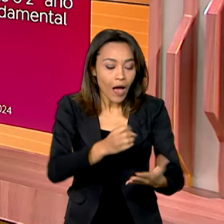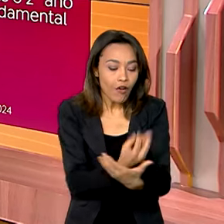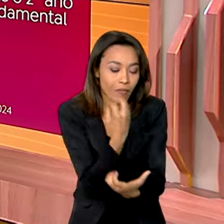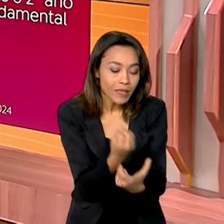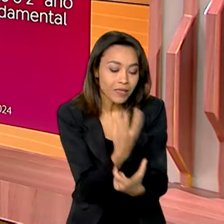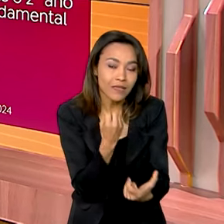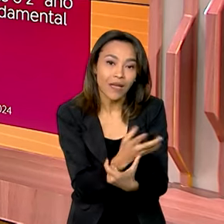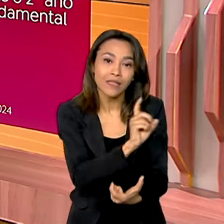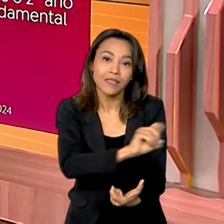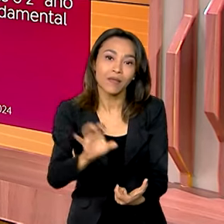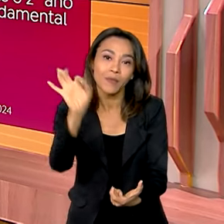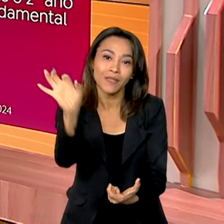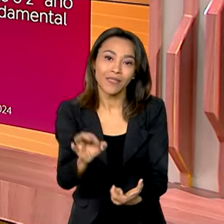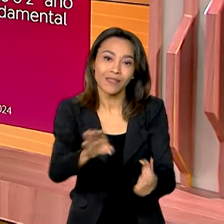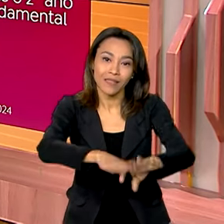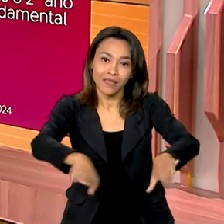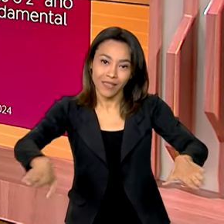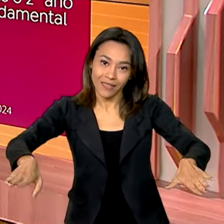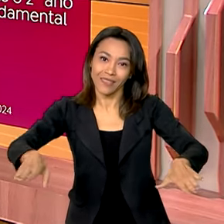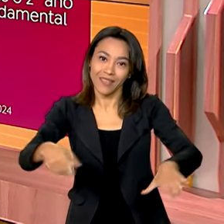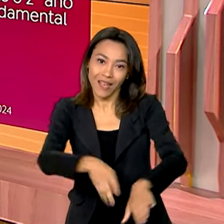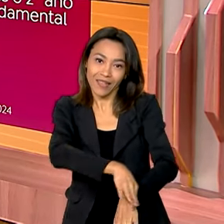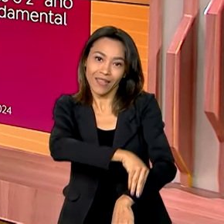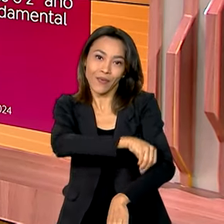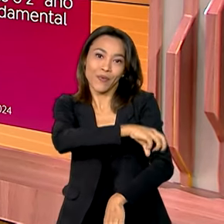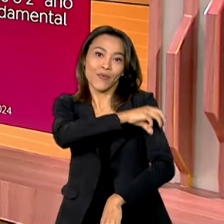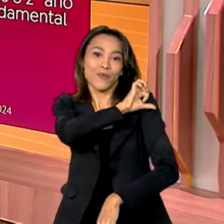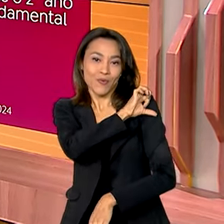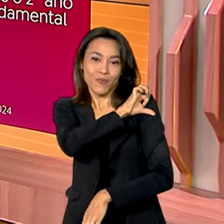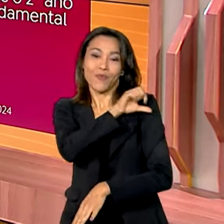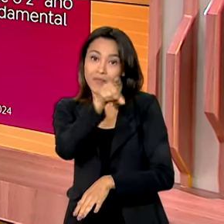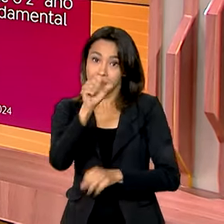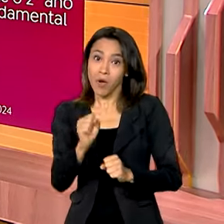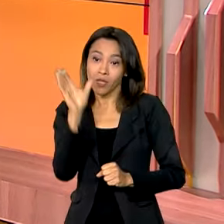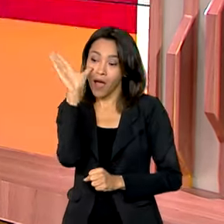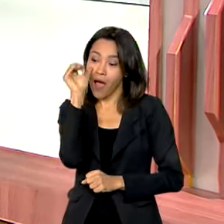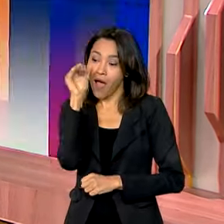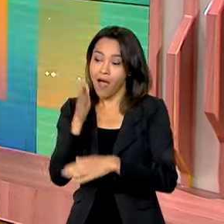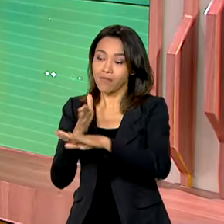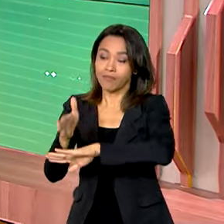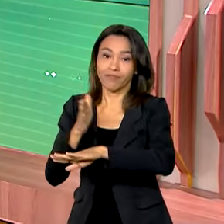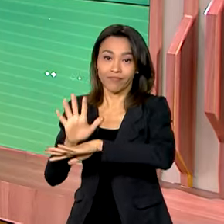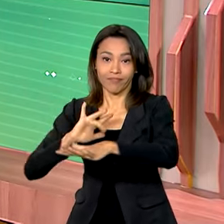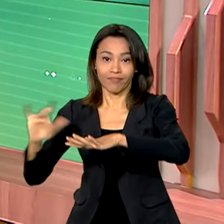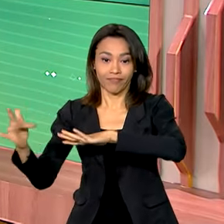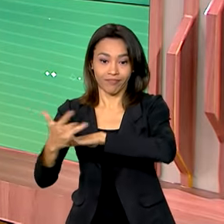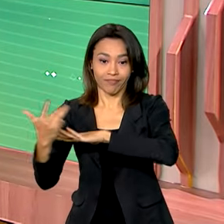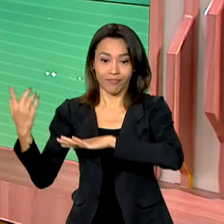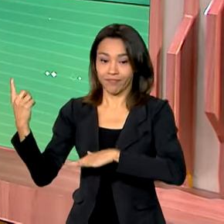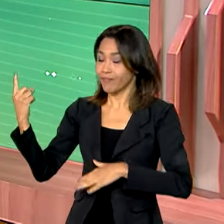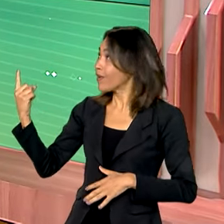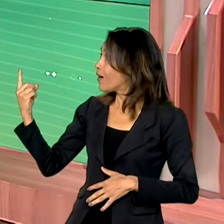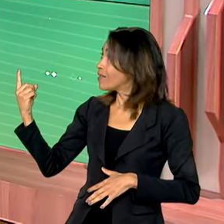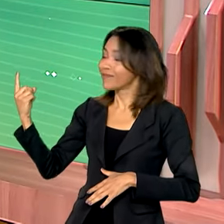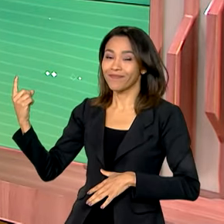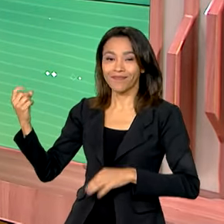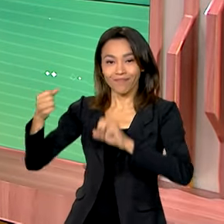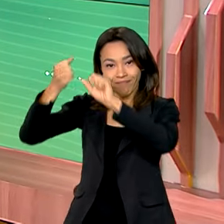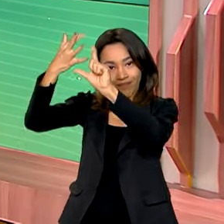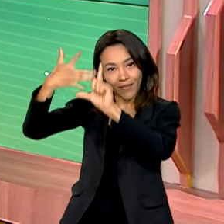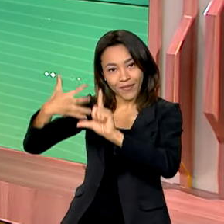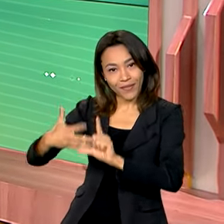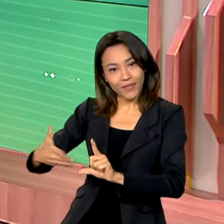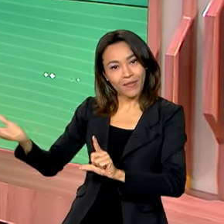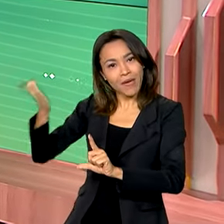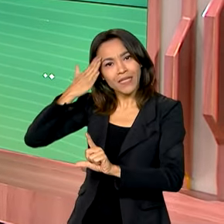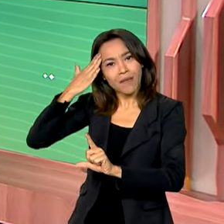segundo ano do ensino fundamental. E você sabe que pode acessar gov.br barra comunica.br para saber mais sobre